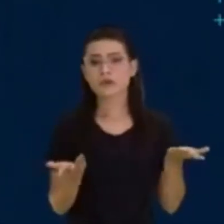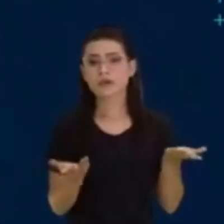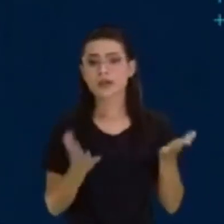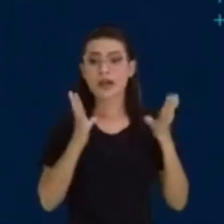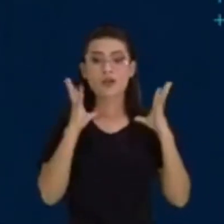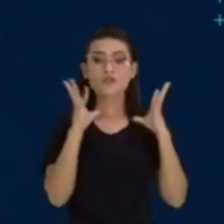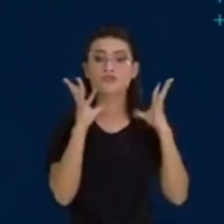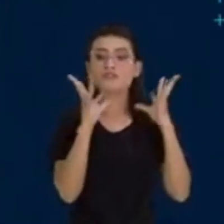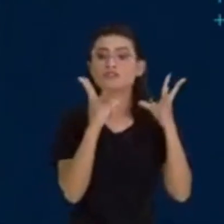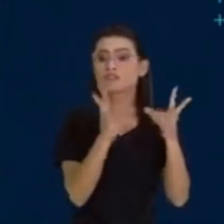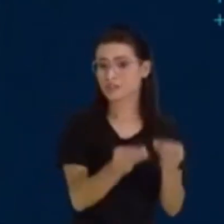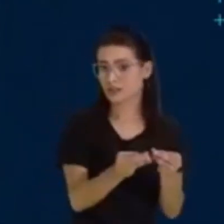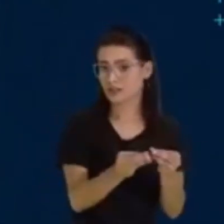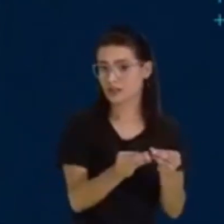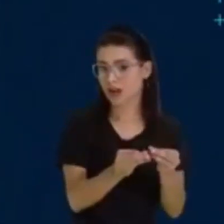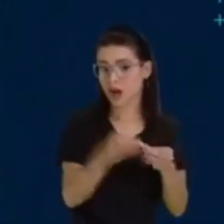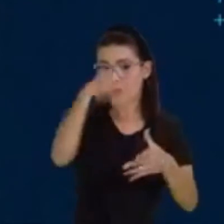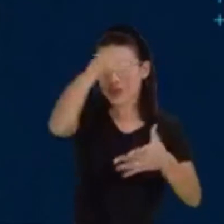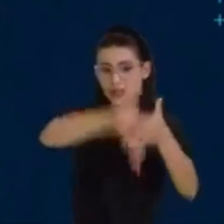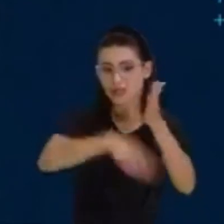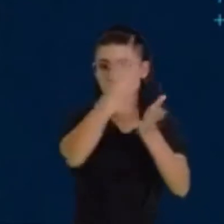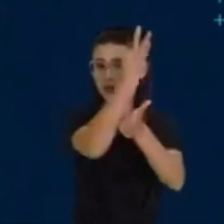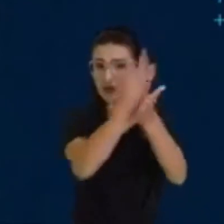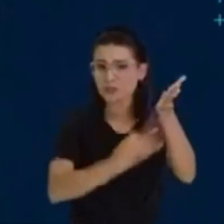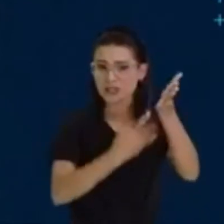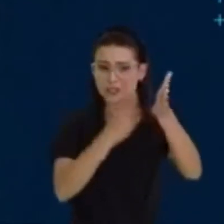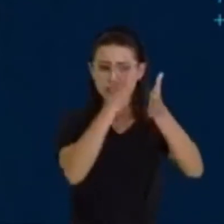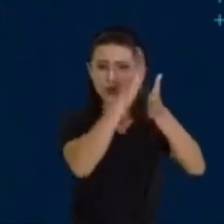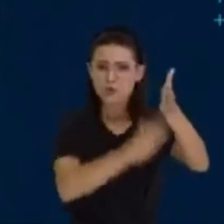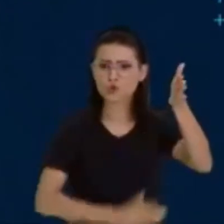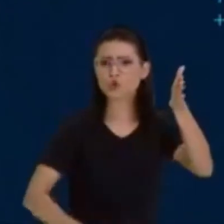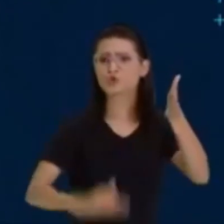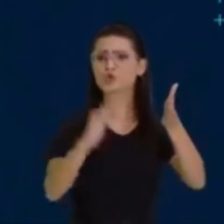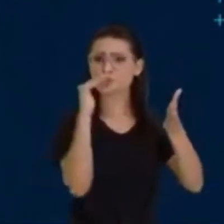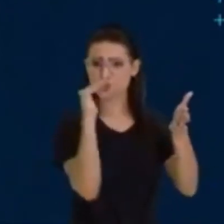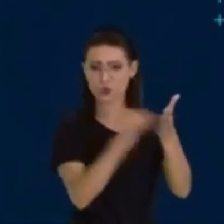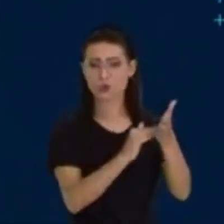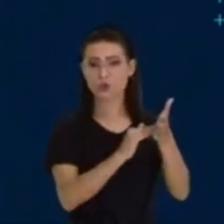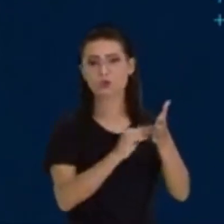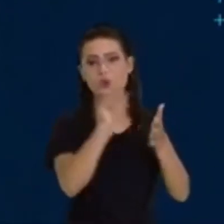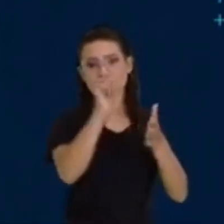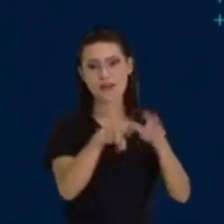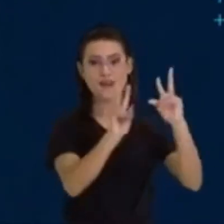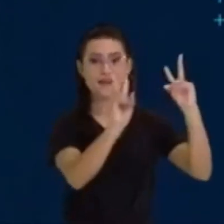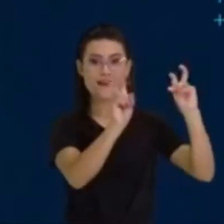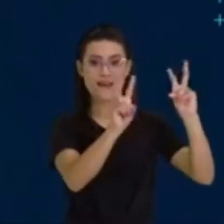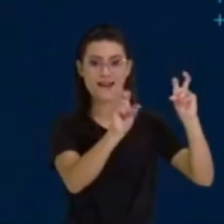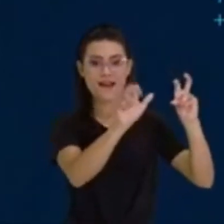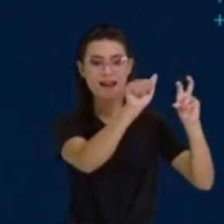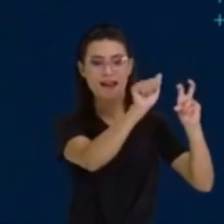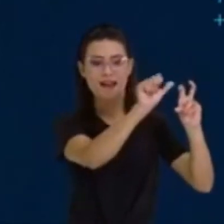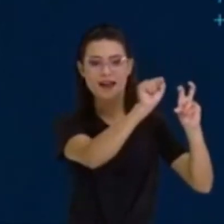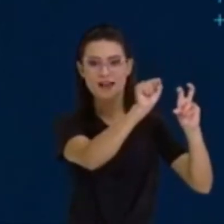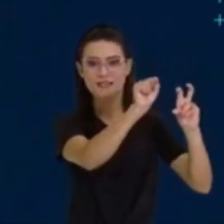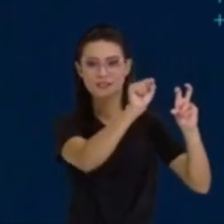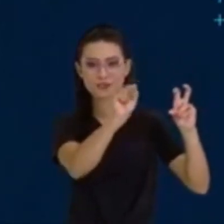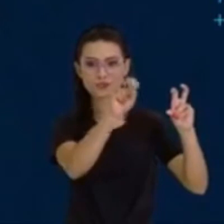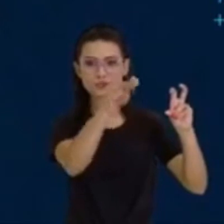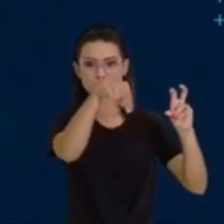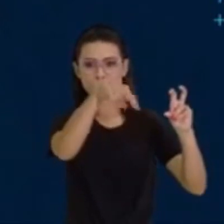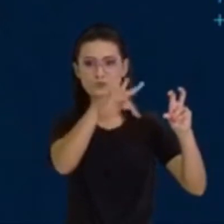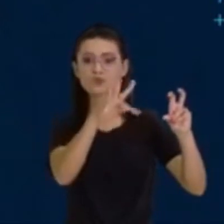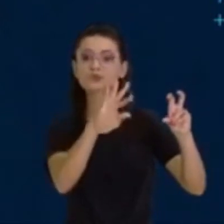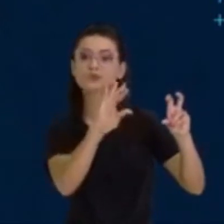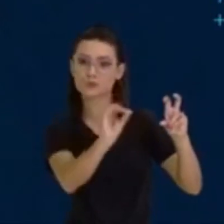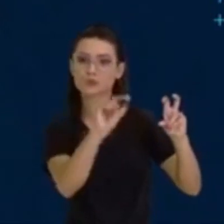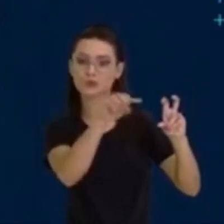mais geral, o que é mais abrangente. Do que fala esse texto? Do que trata esse texto? Esse